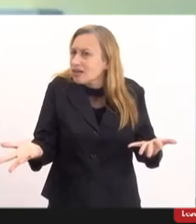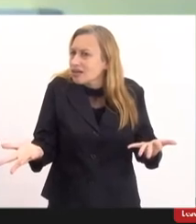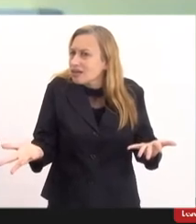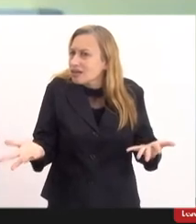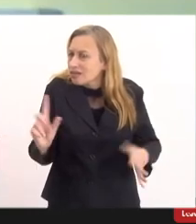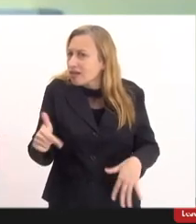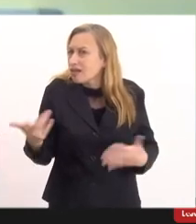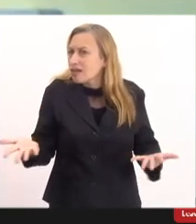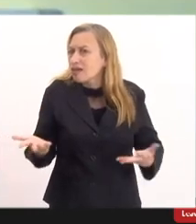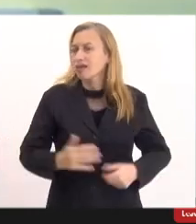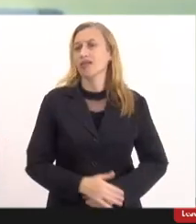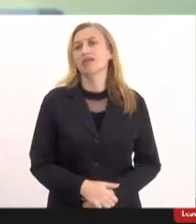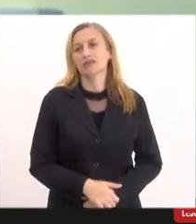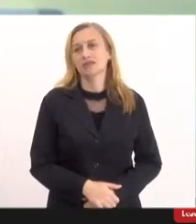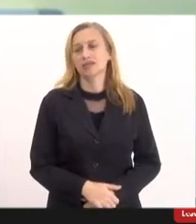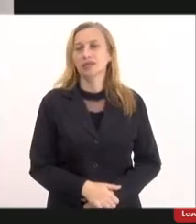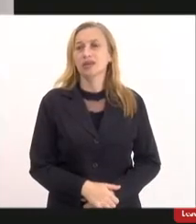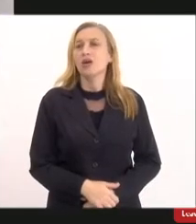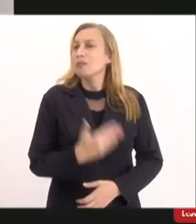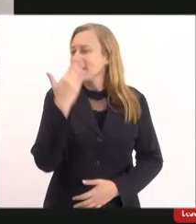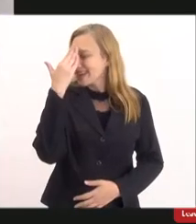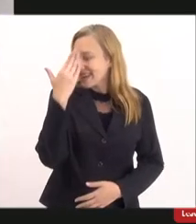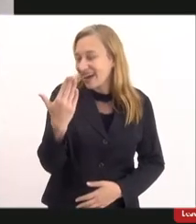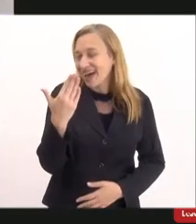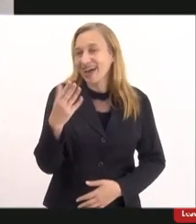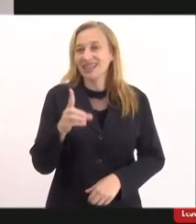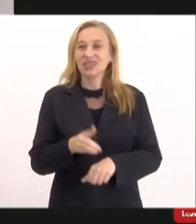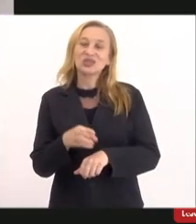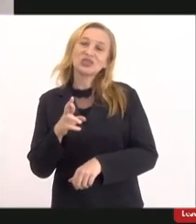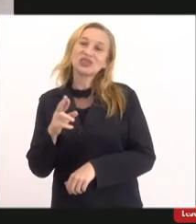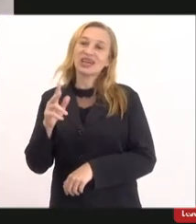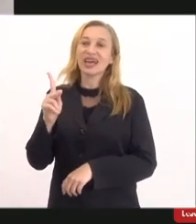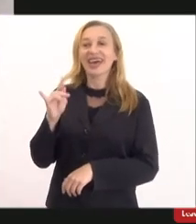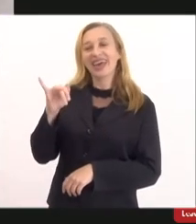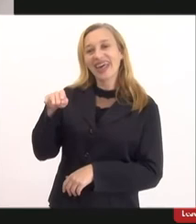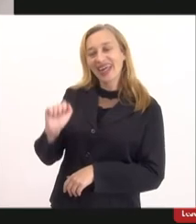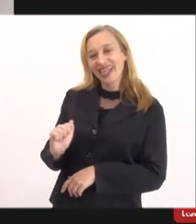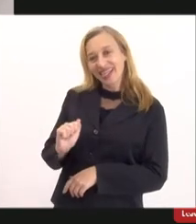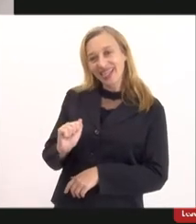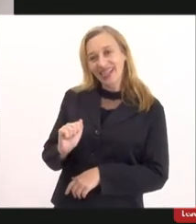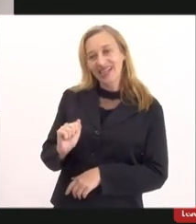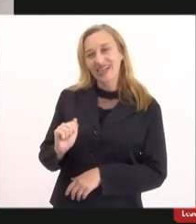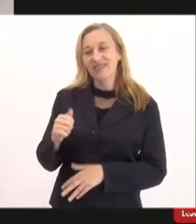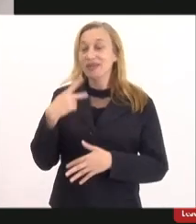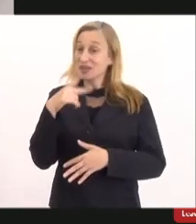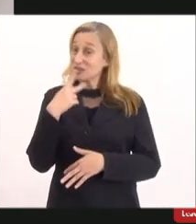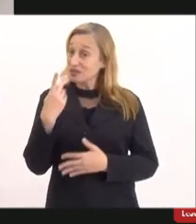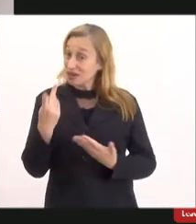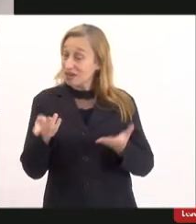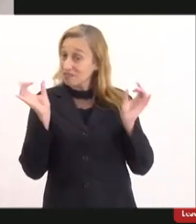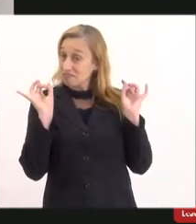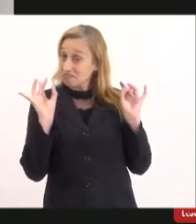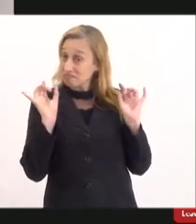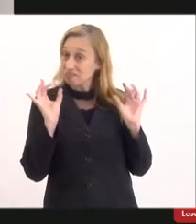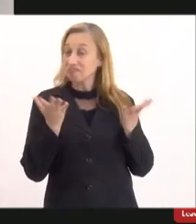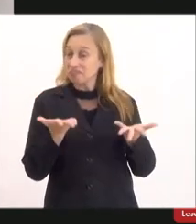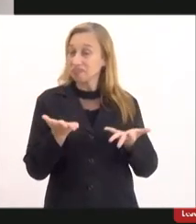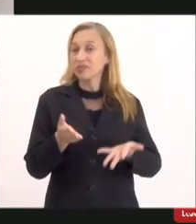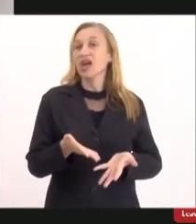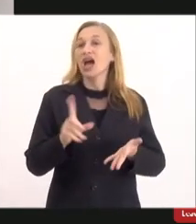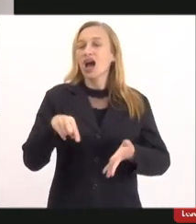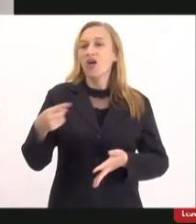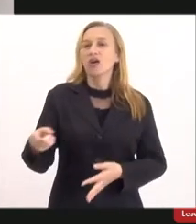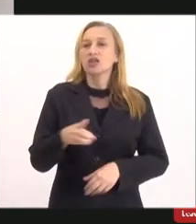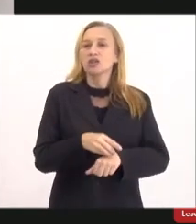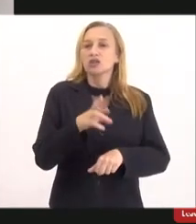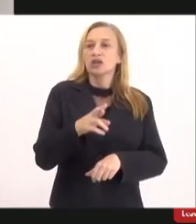isso aí obrigada querida doutora Kemi por sua brilhante participação também gostaria de passar a palavra